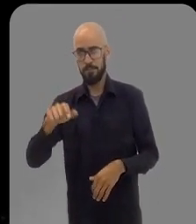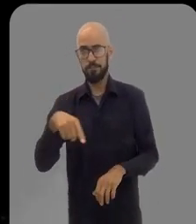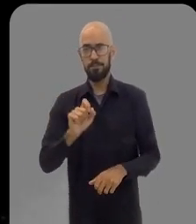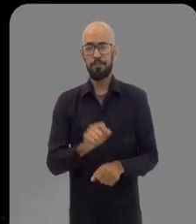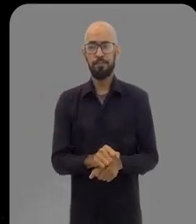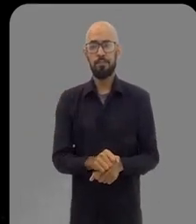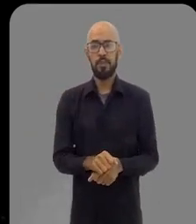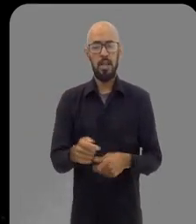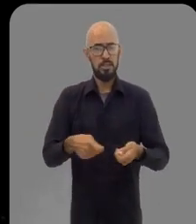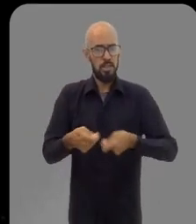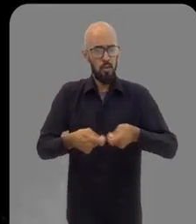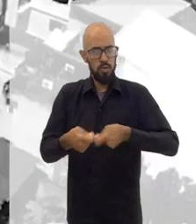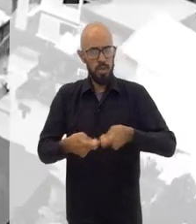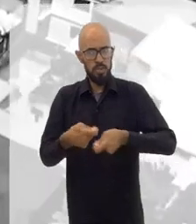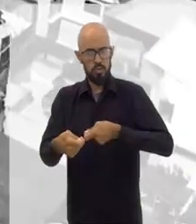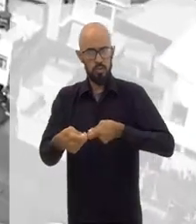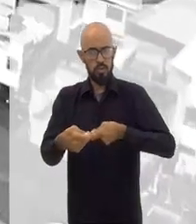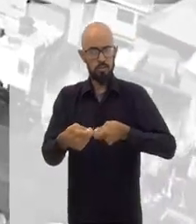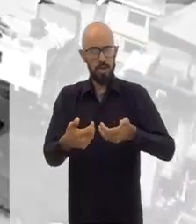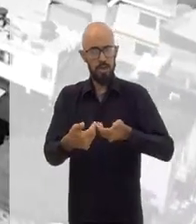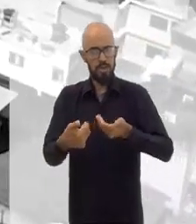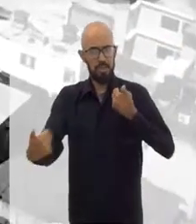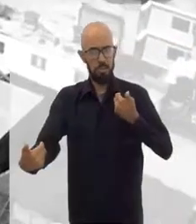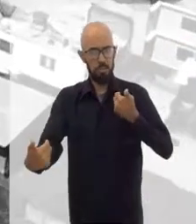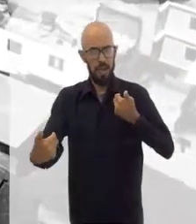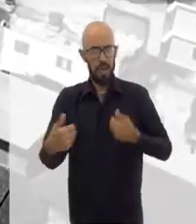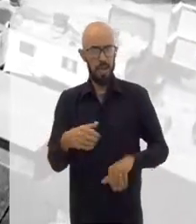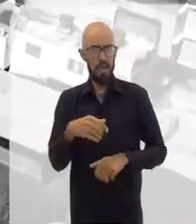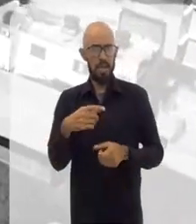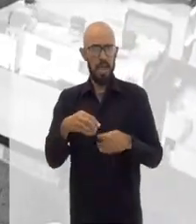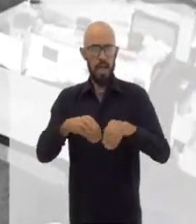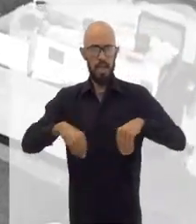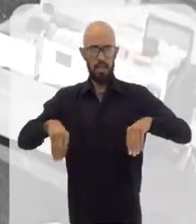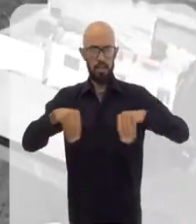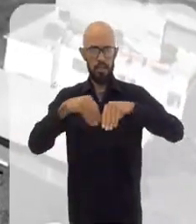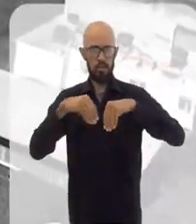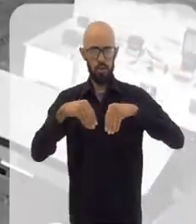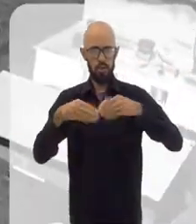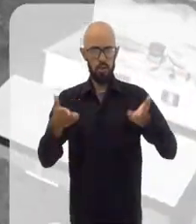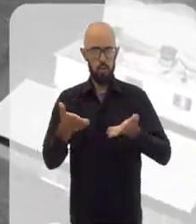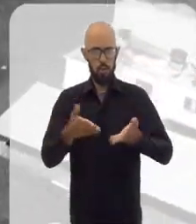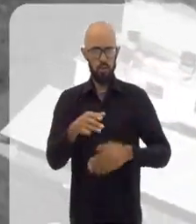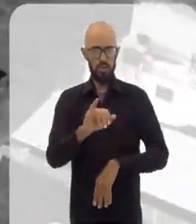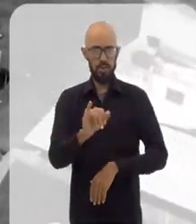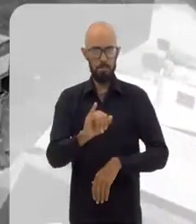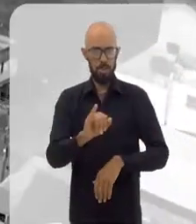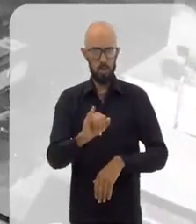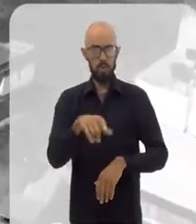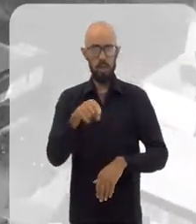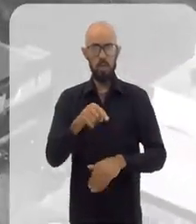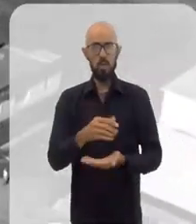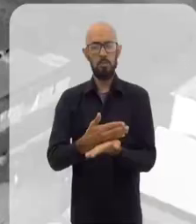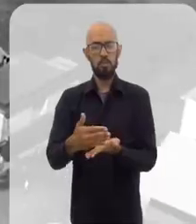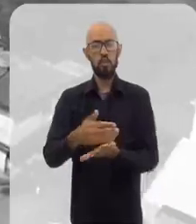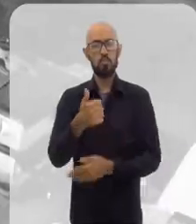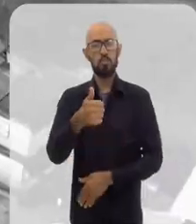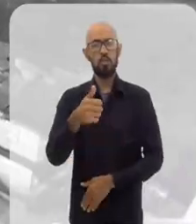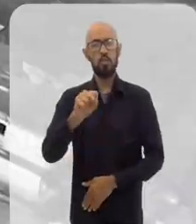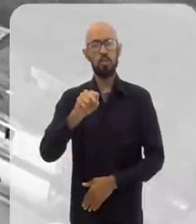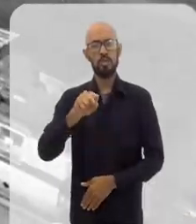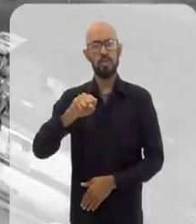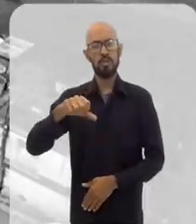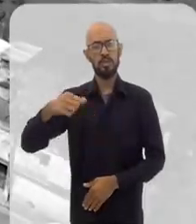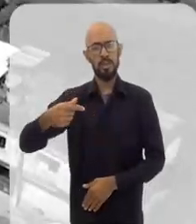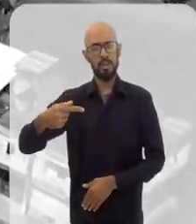do município de Itaperuna. As negociações para desmembrar o território, que hoje é Itaperuna, começaram em